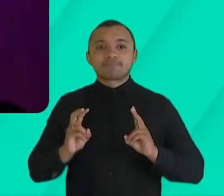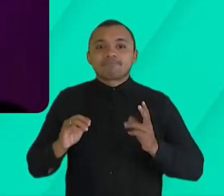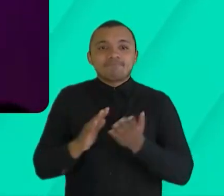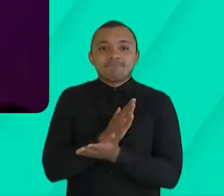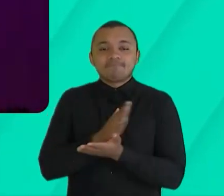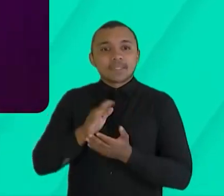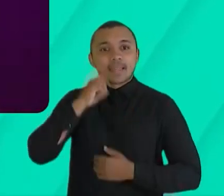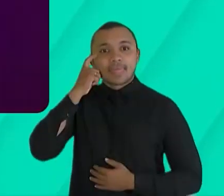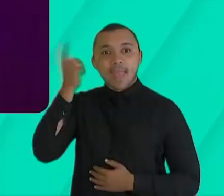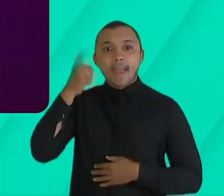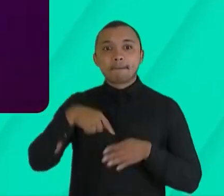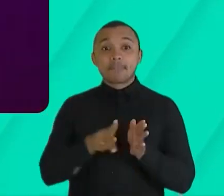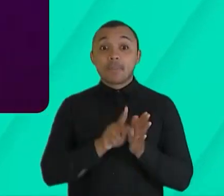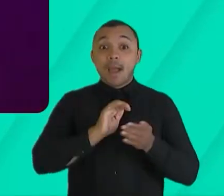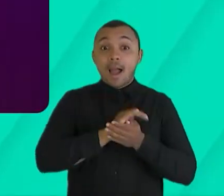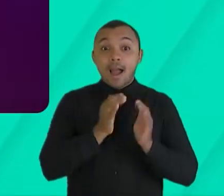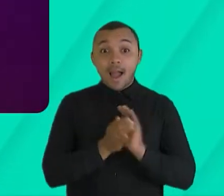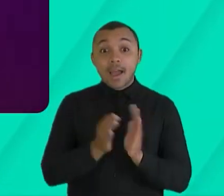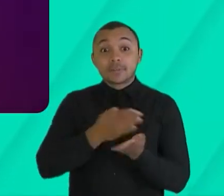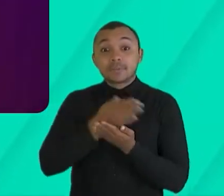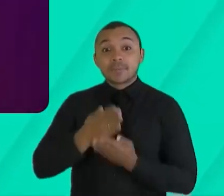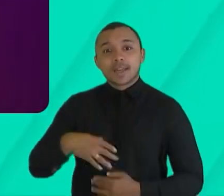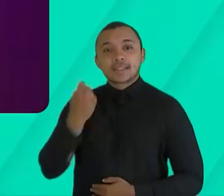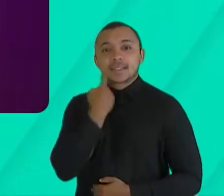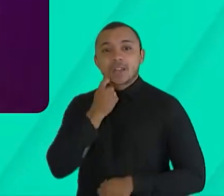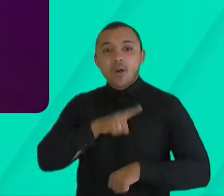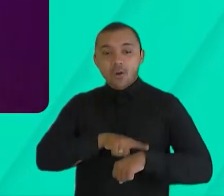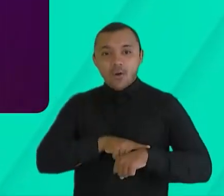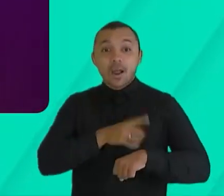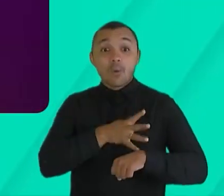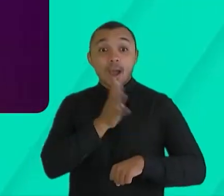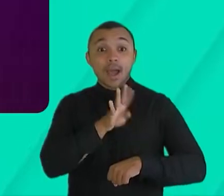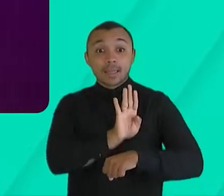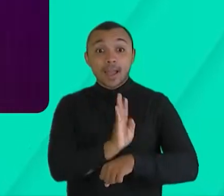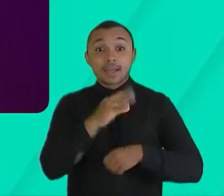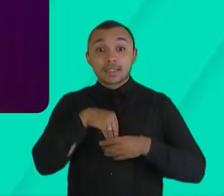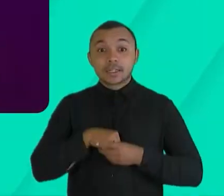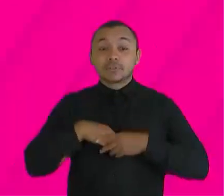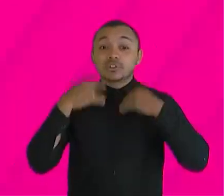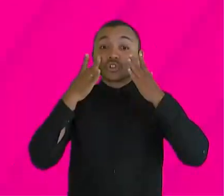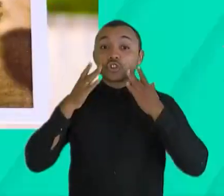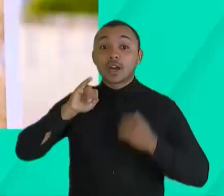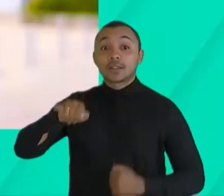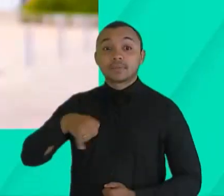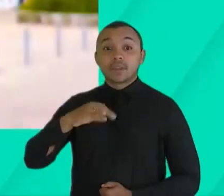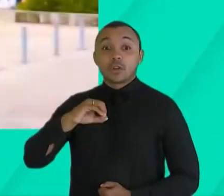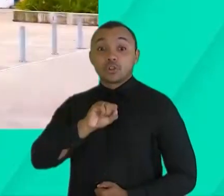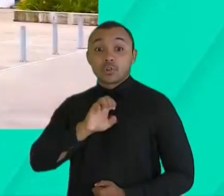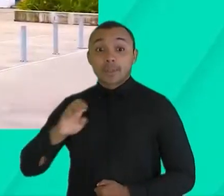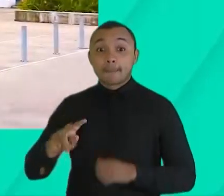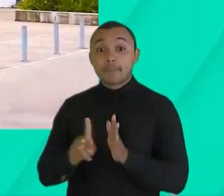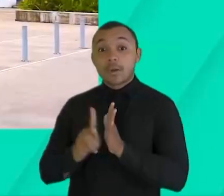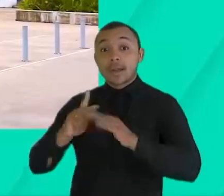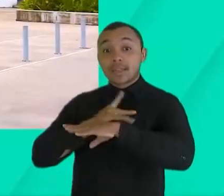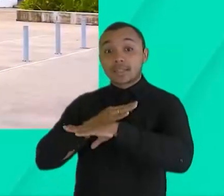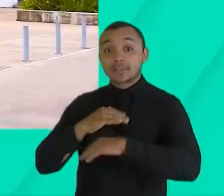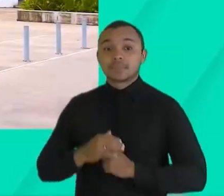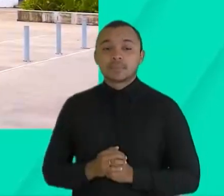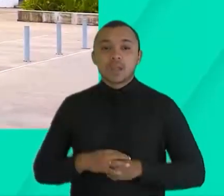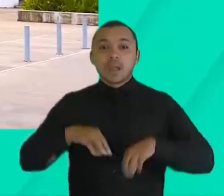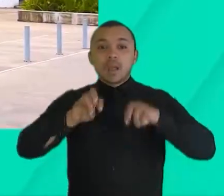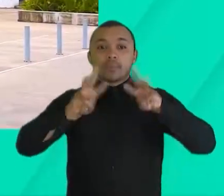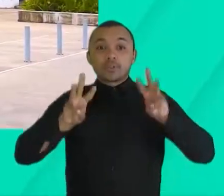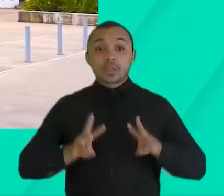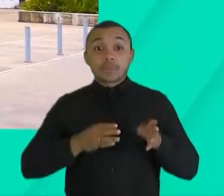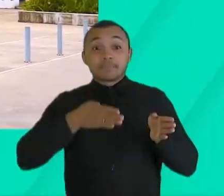na criação artística. É sexta agora, às seis da tarde, no Teatro José de Alencar. O Museu Ferroviário Estação